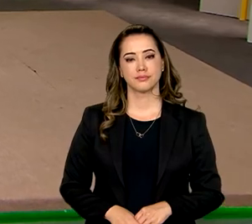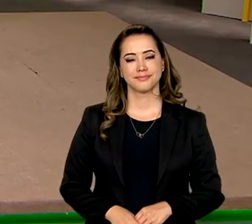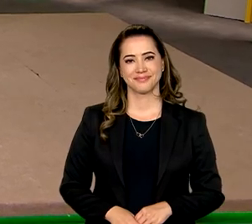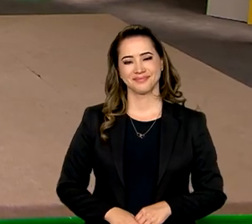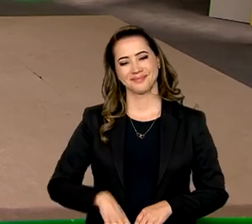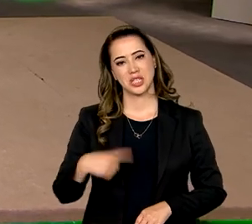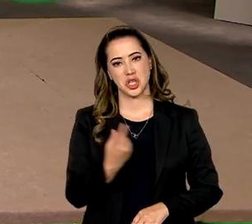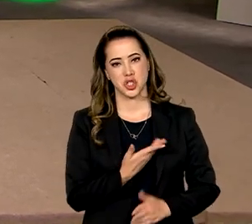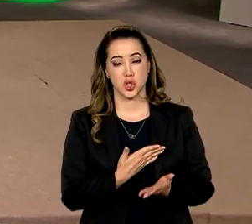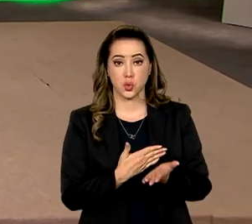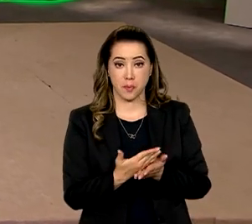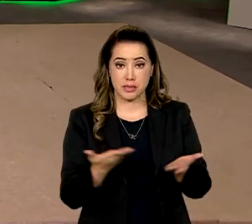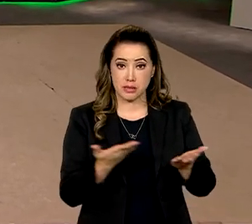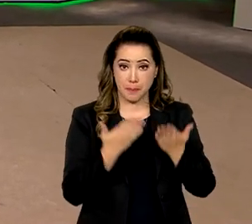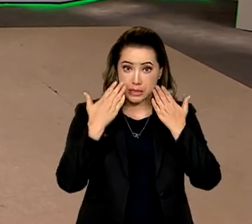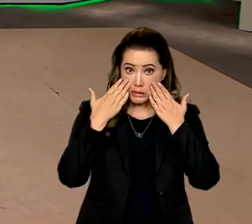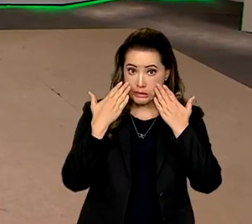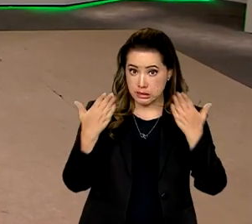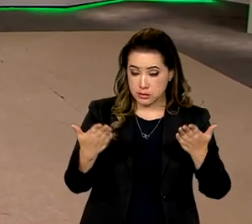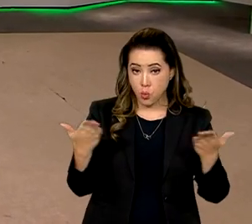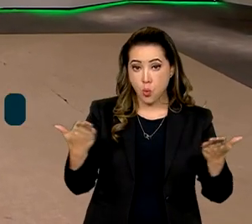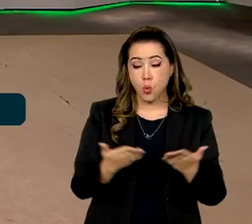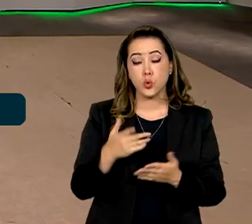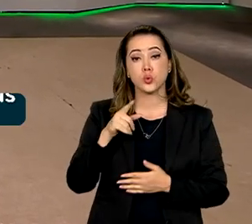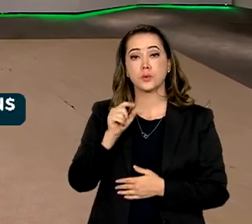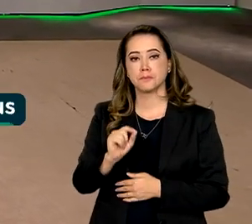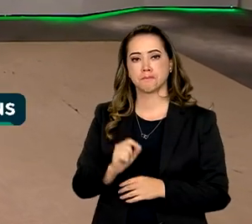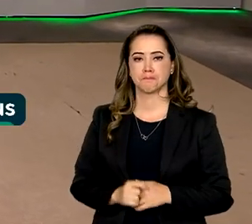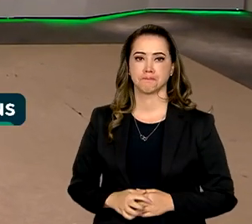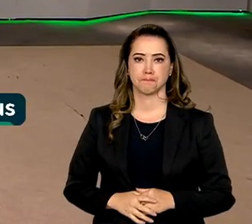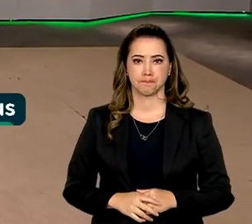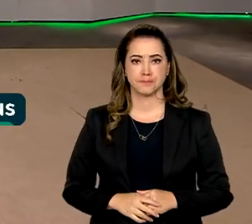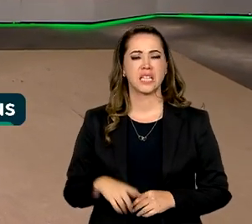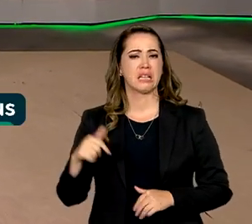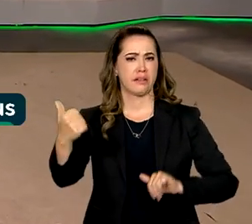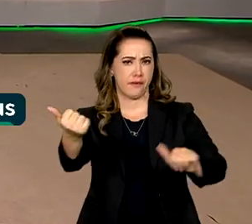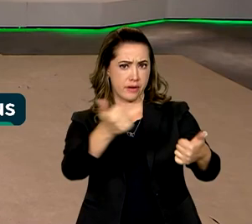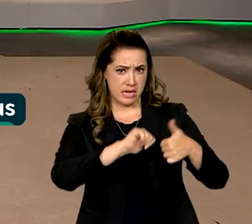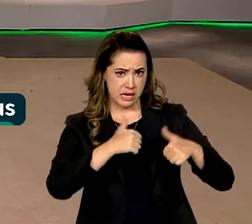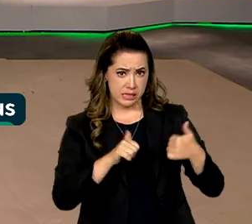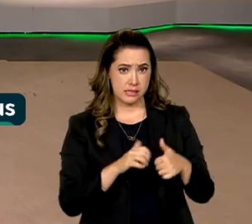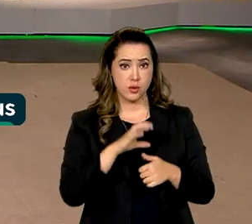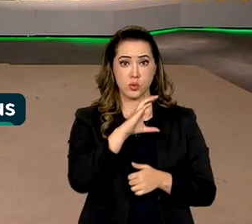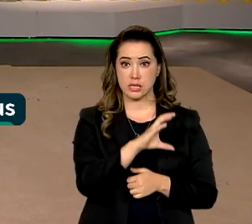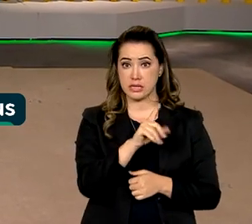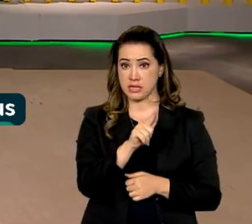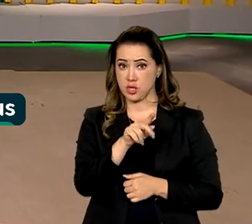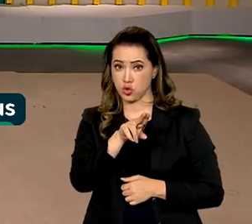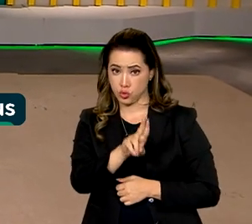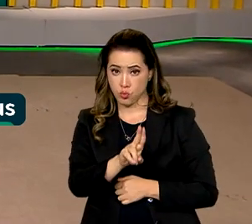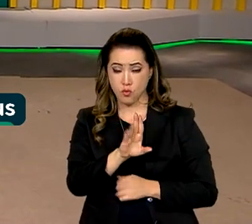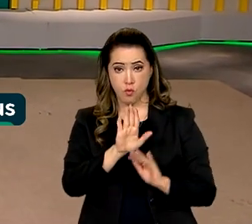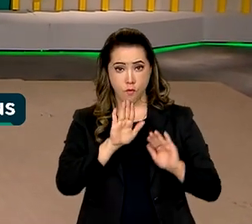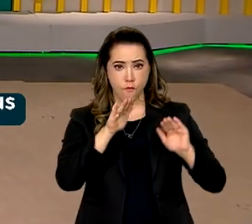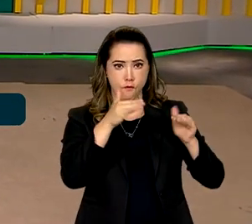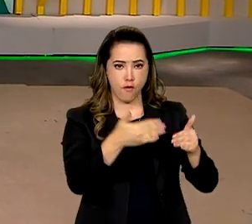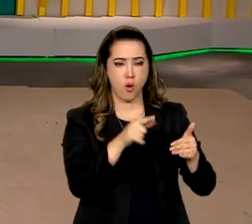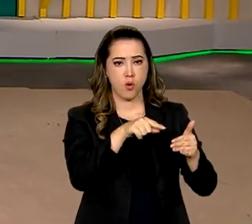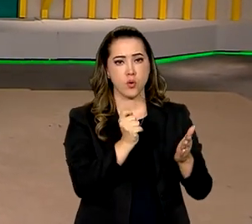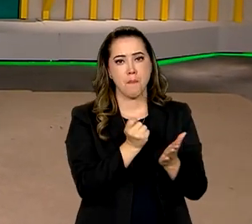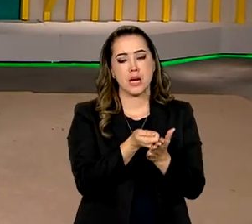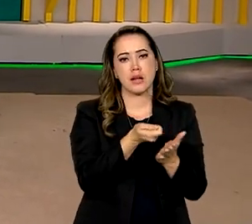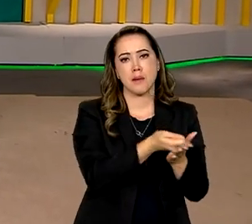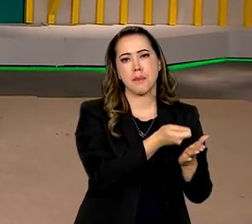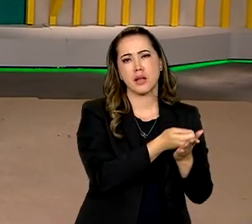E a gente começa esta edição do Brasil em Dia com o resultado da auditoria feita pela Controladoria Geral da União a respeito de